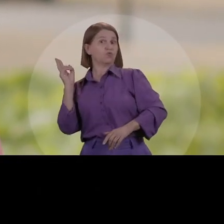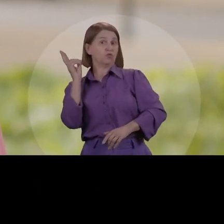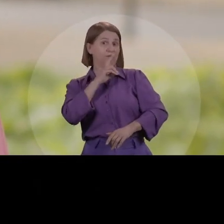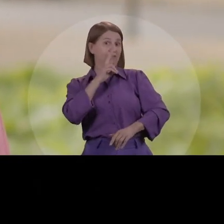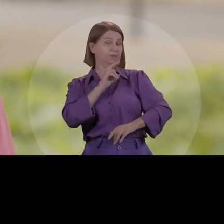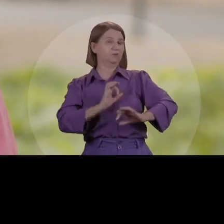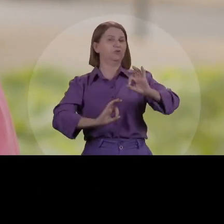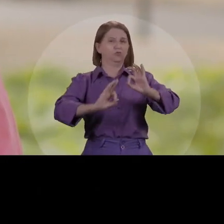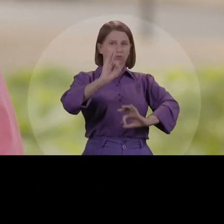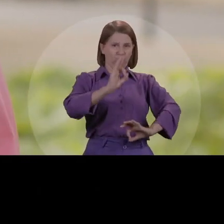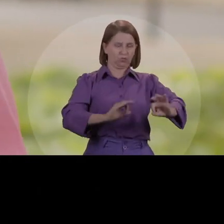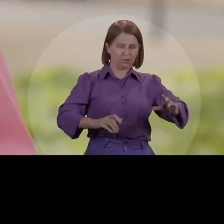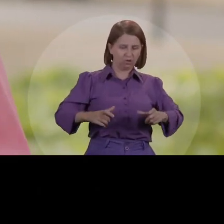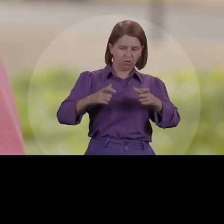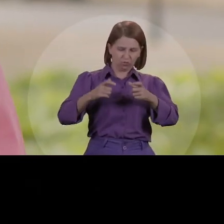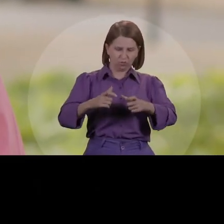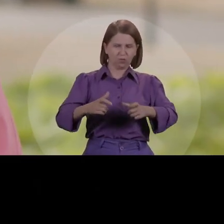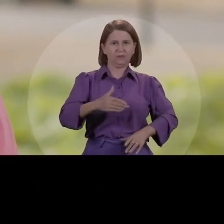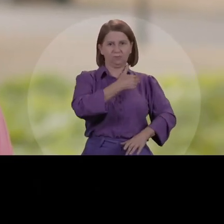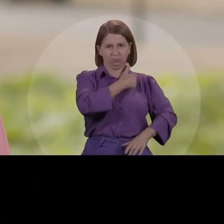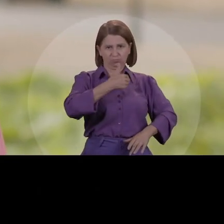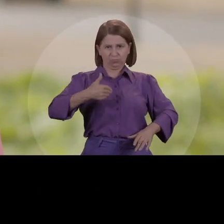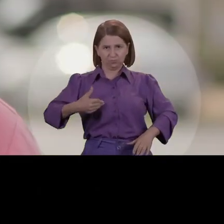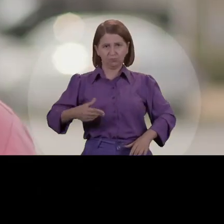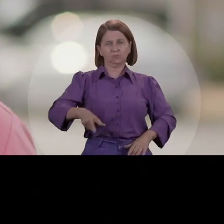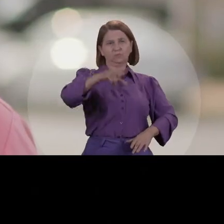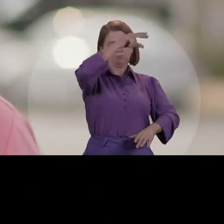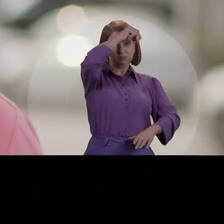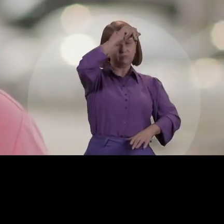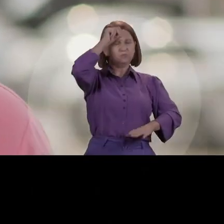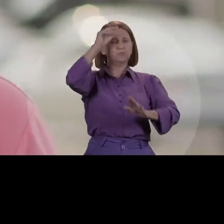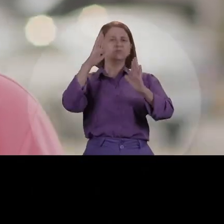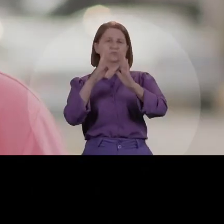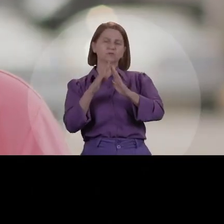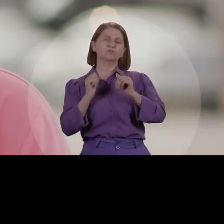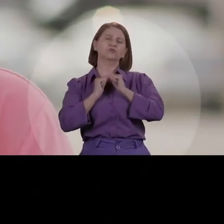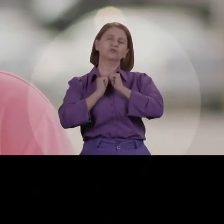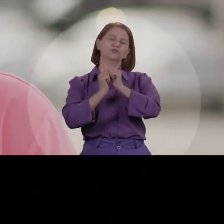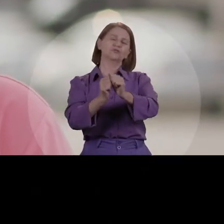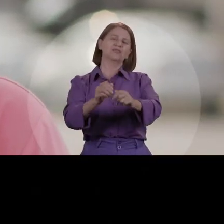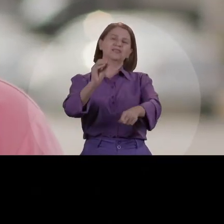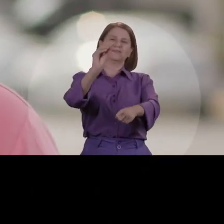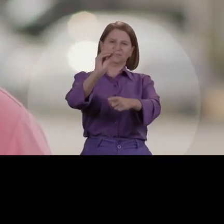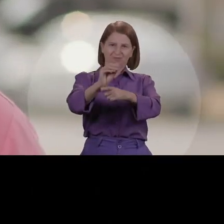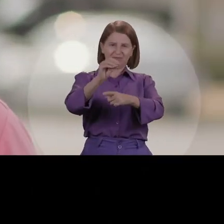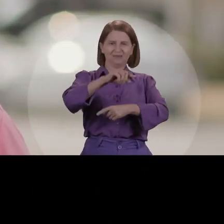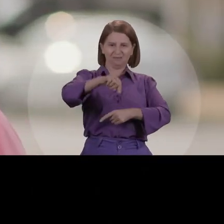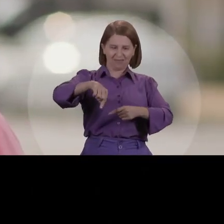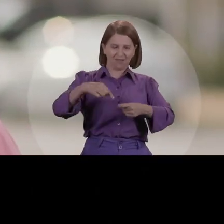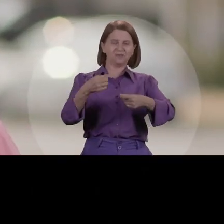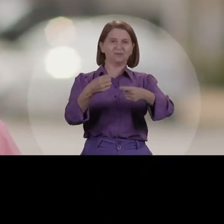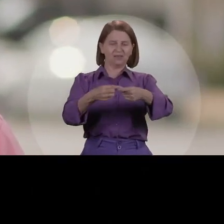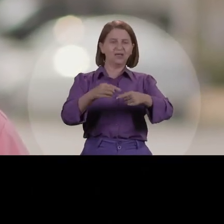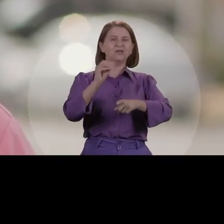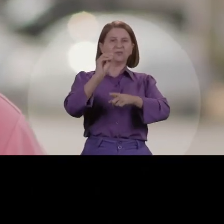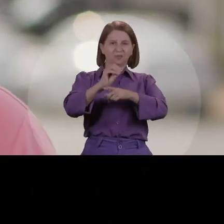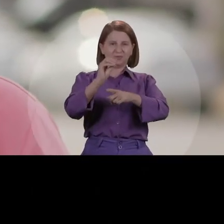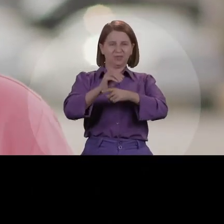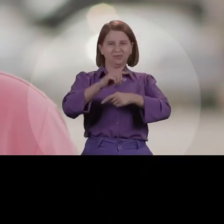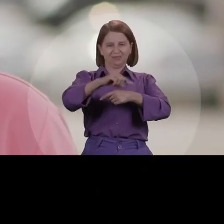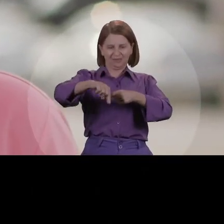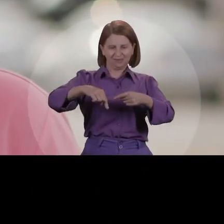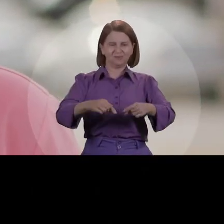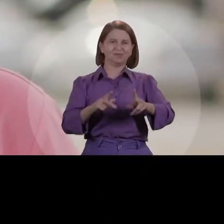para que os serviços da prefeitura voltem a funcionar. Vamos juntos cuidar da nossa cidade, cuidar da nossa gente.